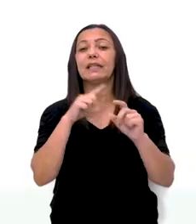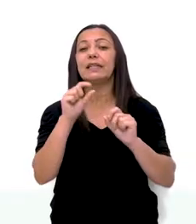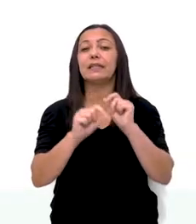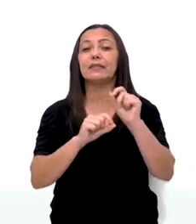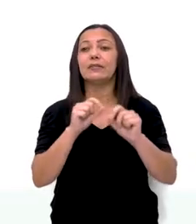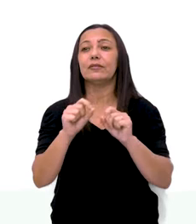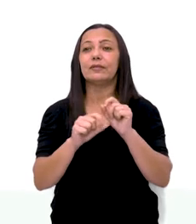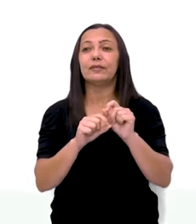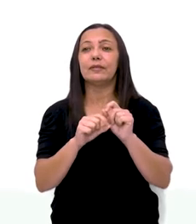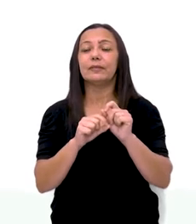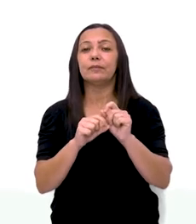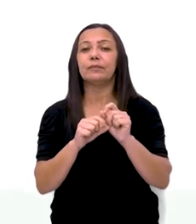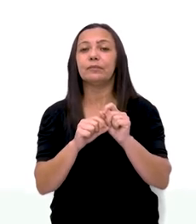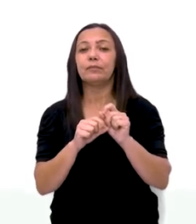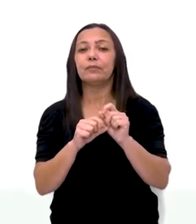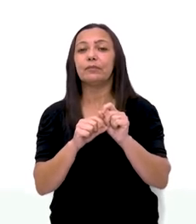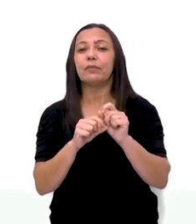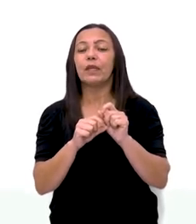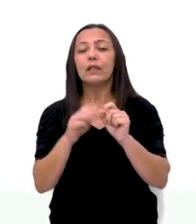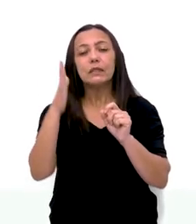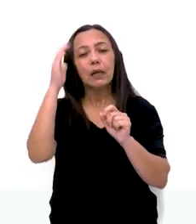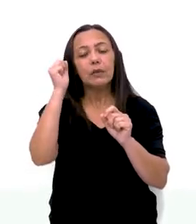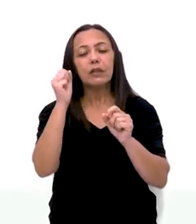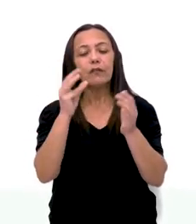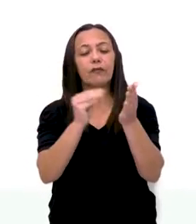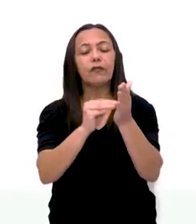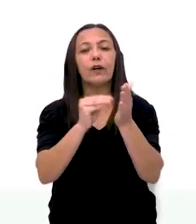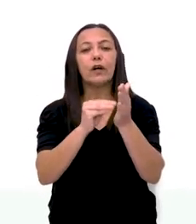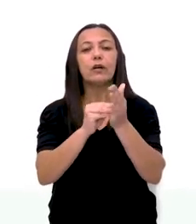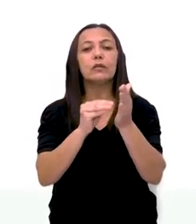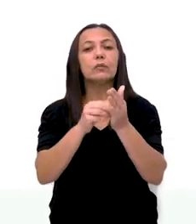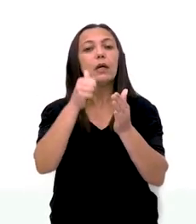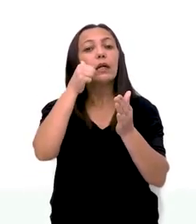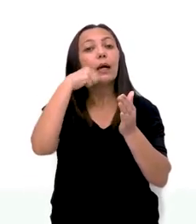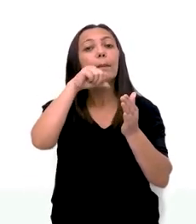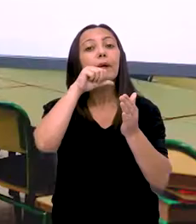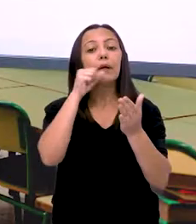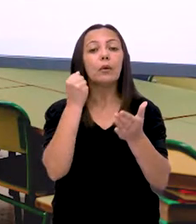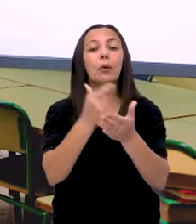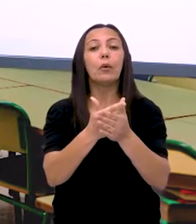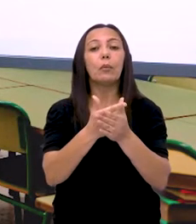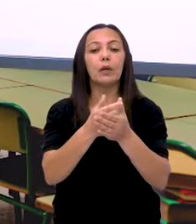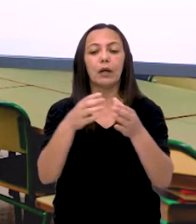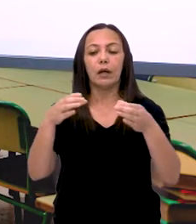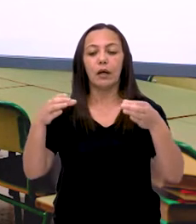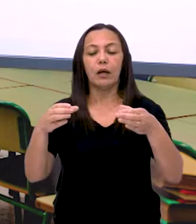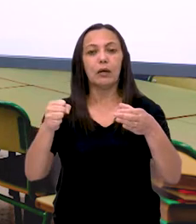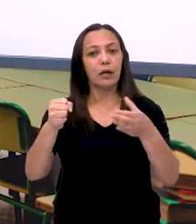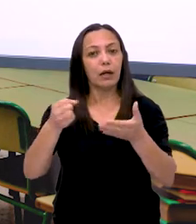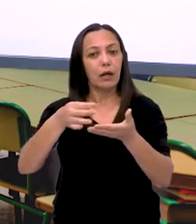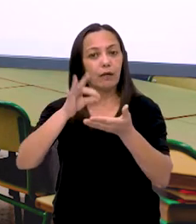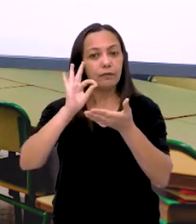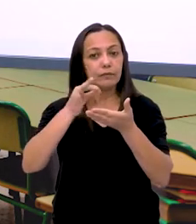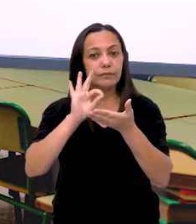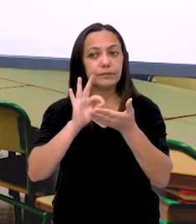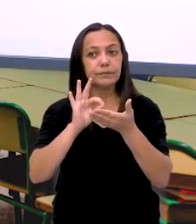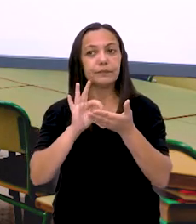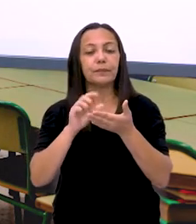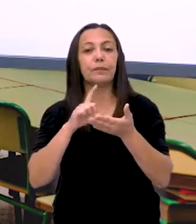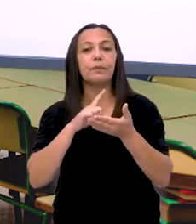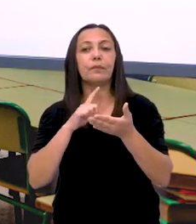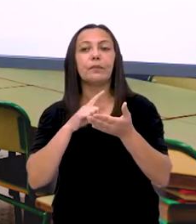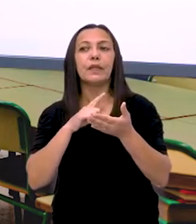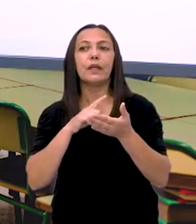Nós temos aqui. Quer saber quanto falta para ela comprar a cafeteira? Então, vejam.